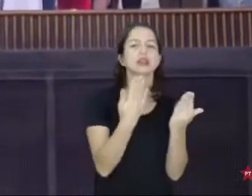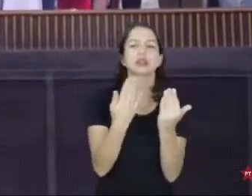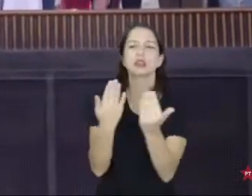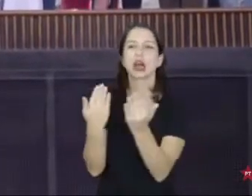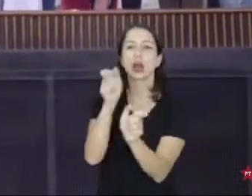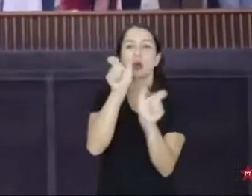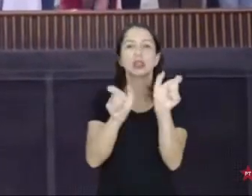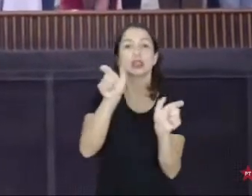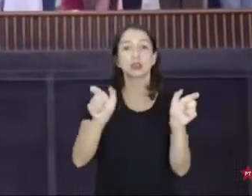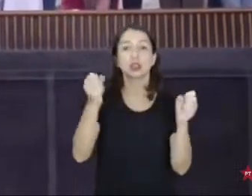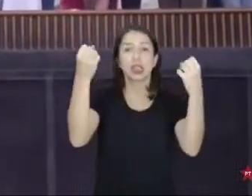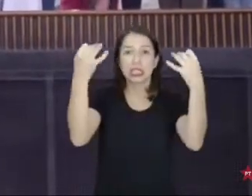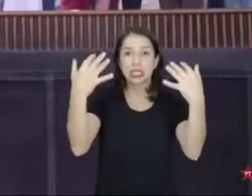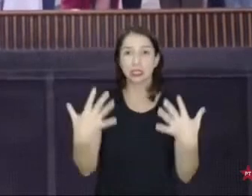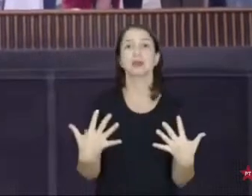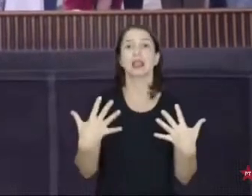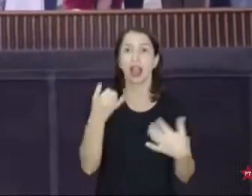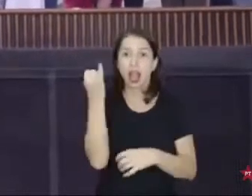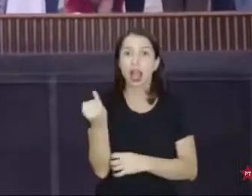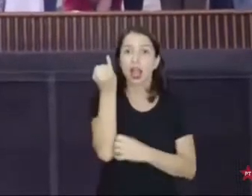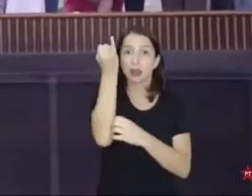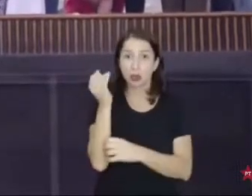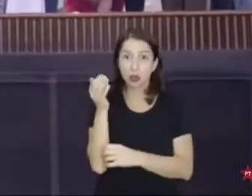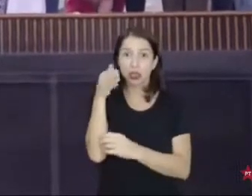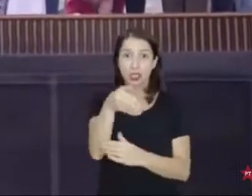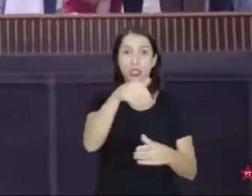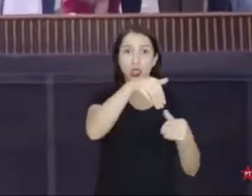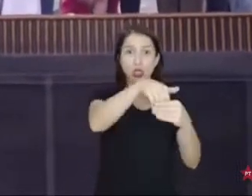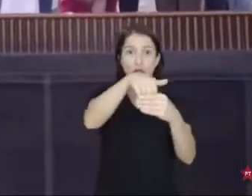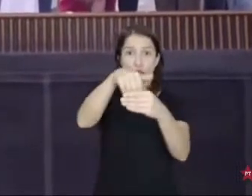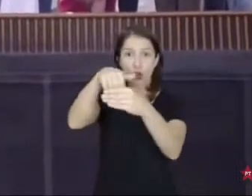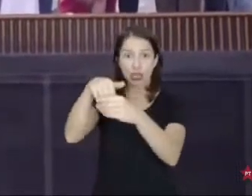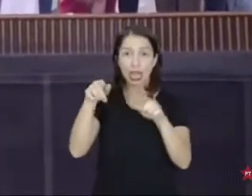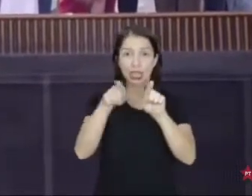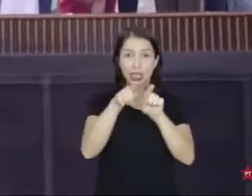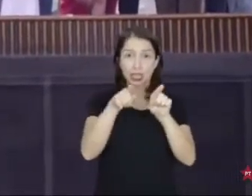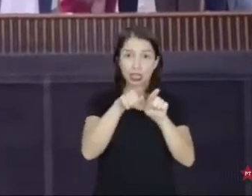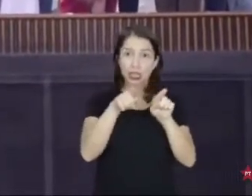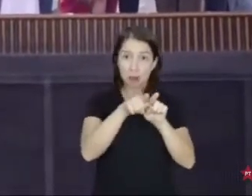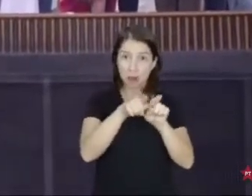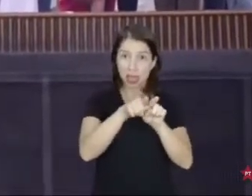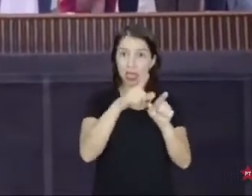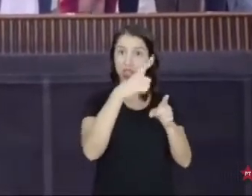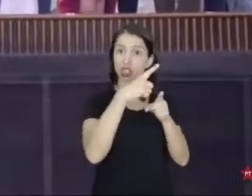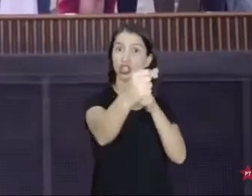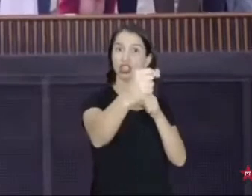gente tem que votar e por que eles tem que derrubar esse fascista que governa o nosso país.